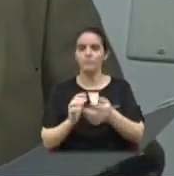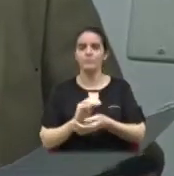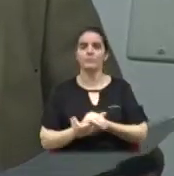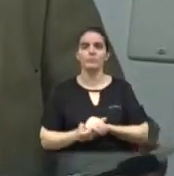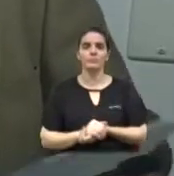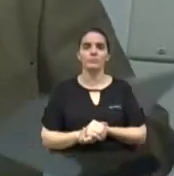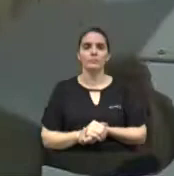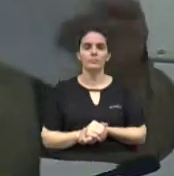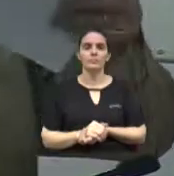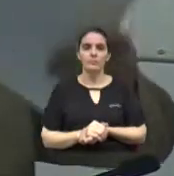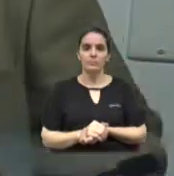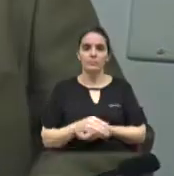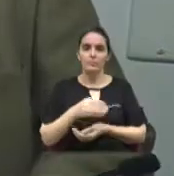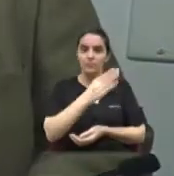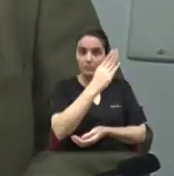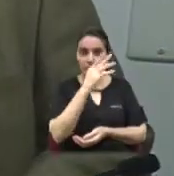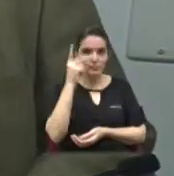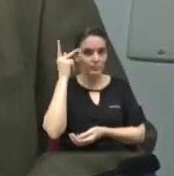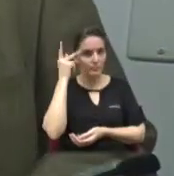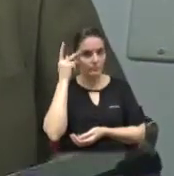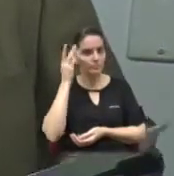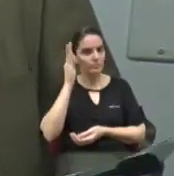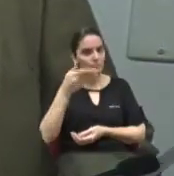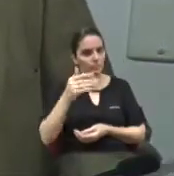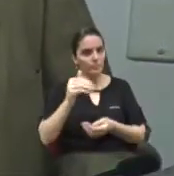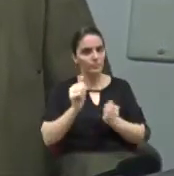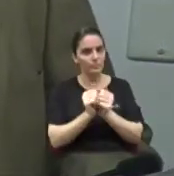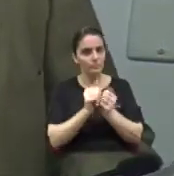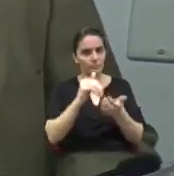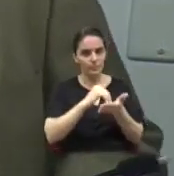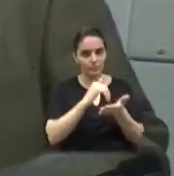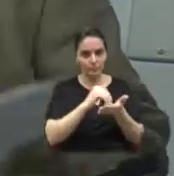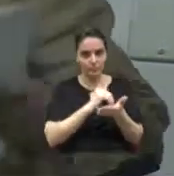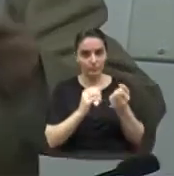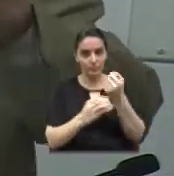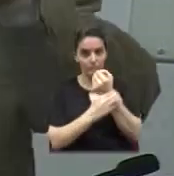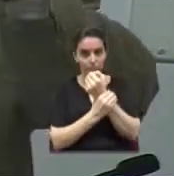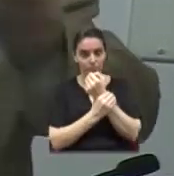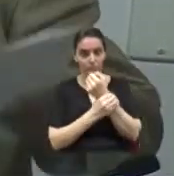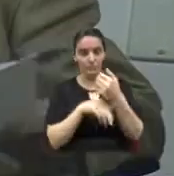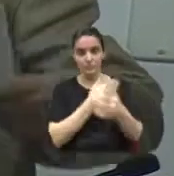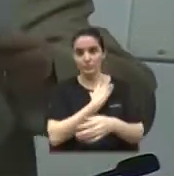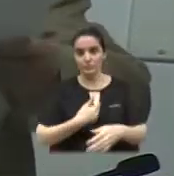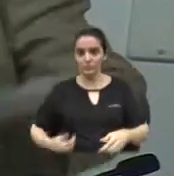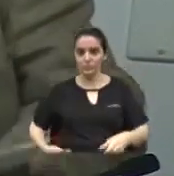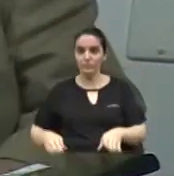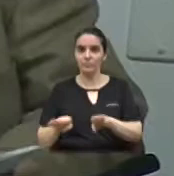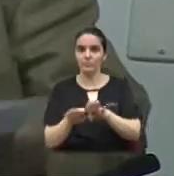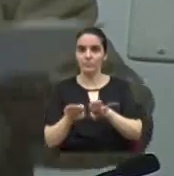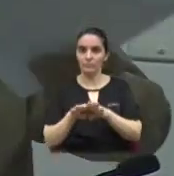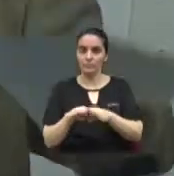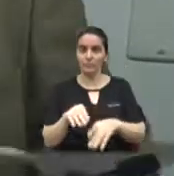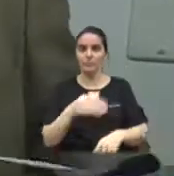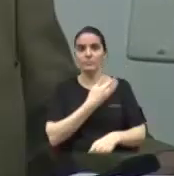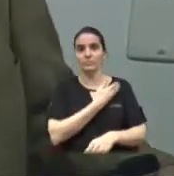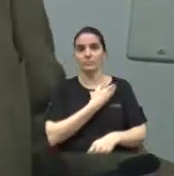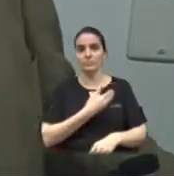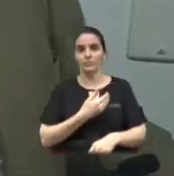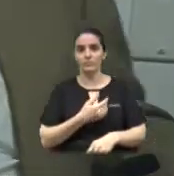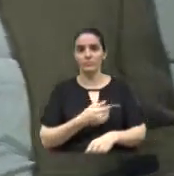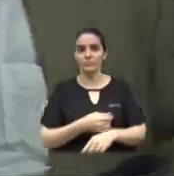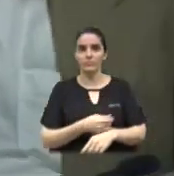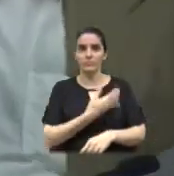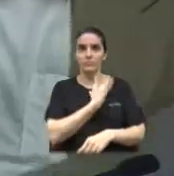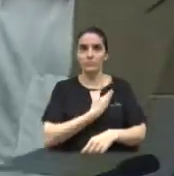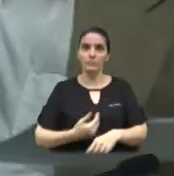governador, já estive com o secretário de Segurança Pública do Estado, estive também com o governador em Americana, juntamente com